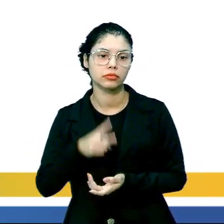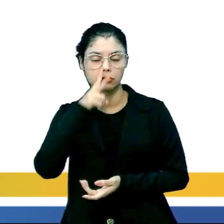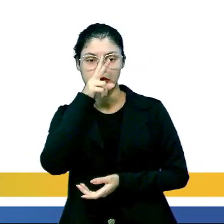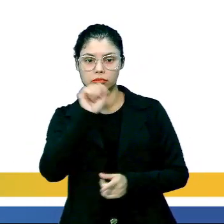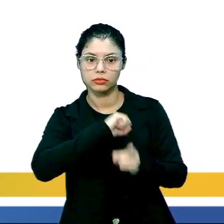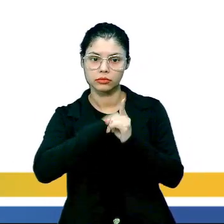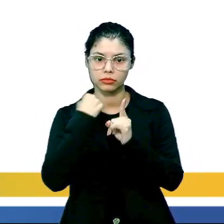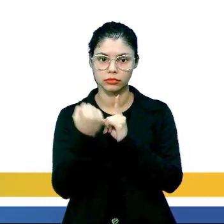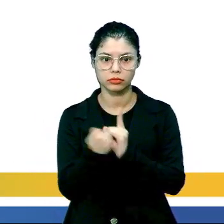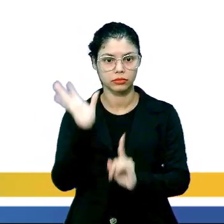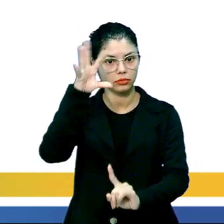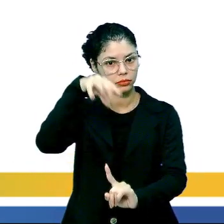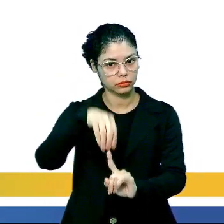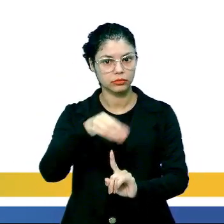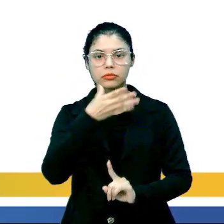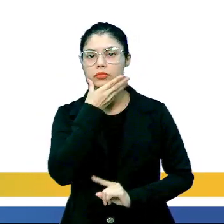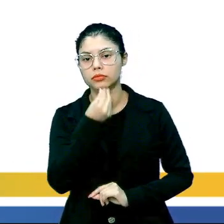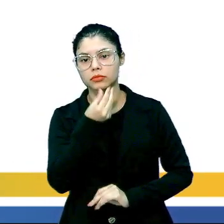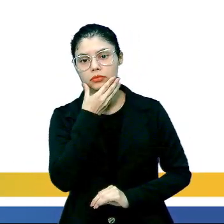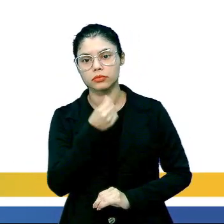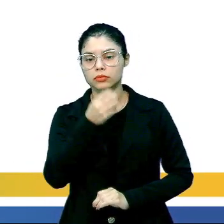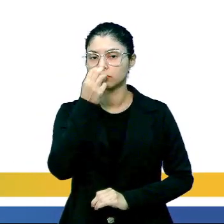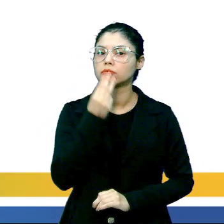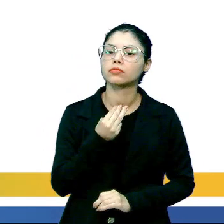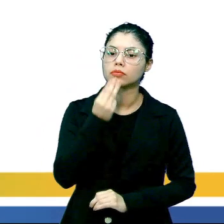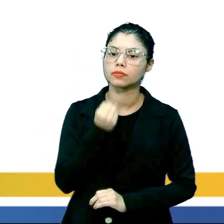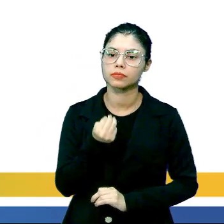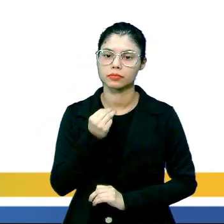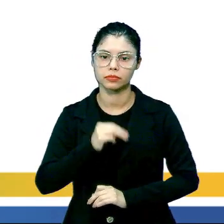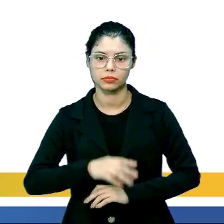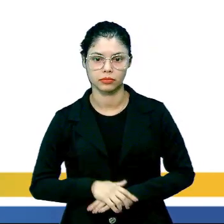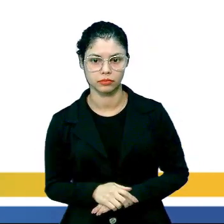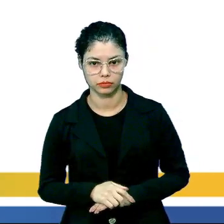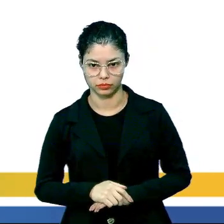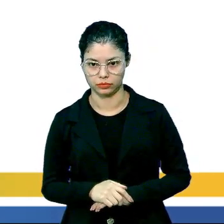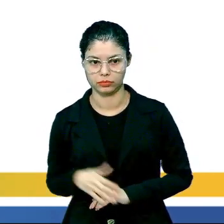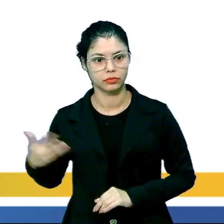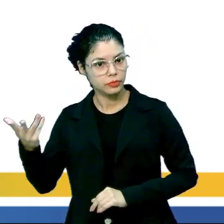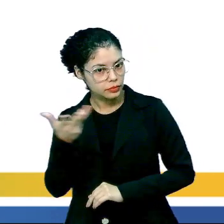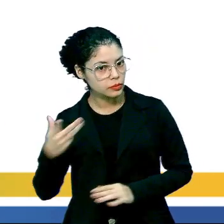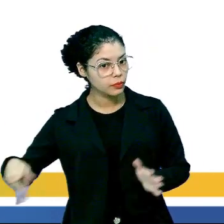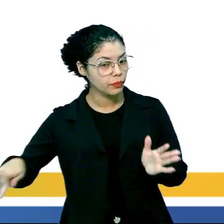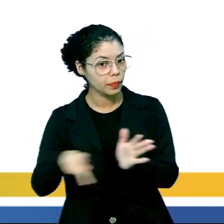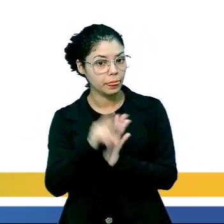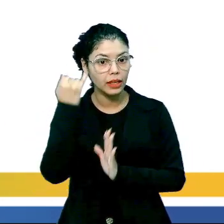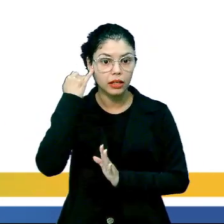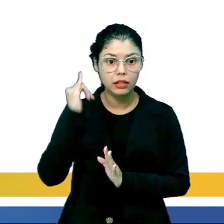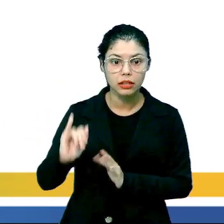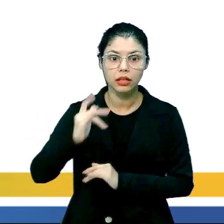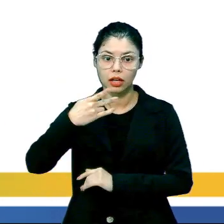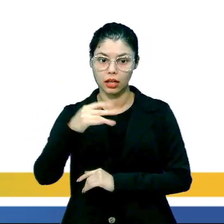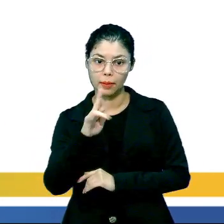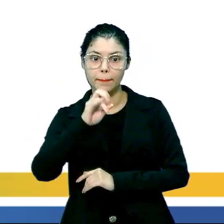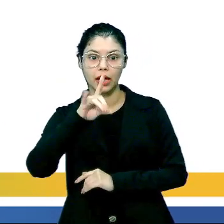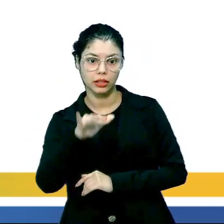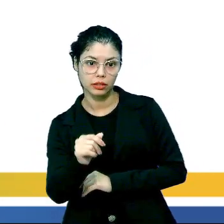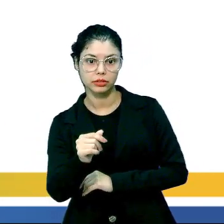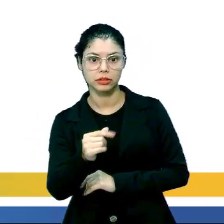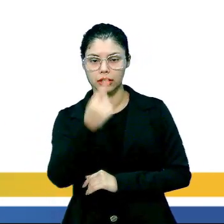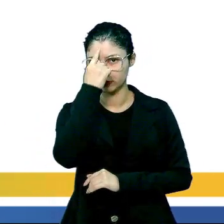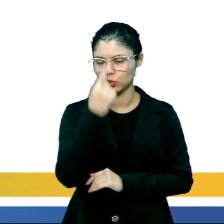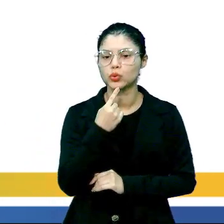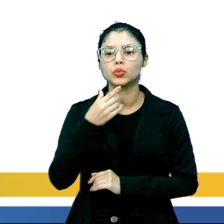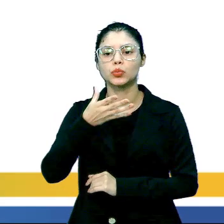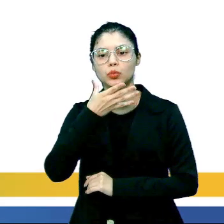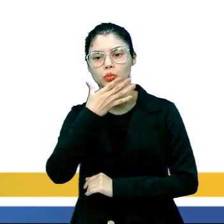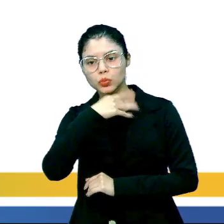estrutura de poder social centralizada no homem ou no masculino. É baseada na própria ideia de pater,